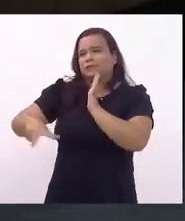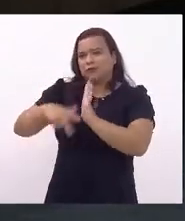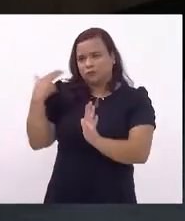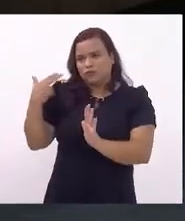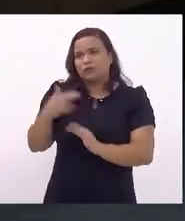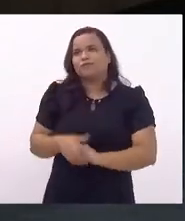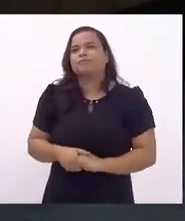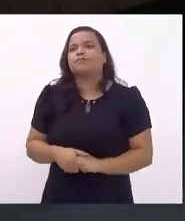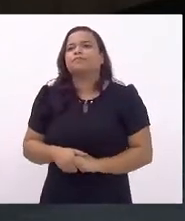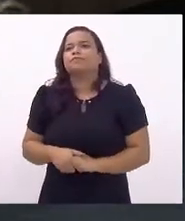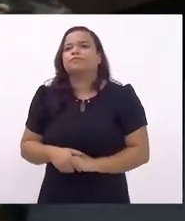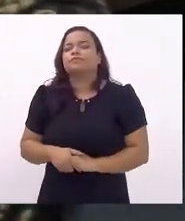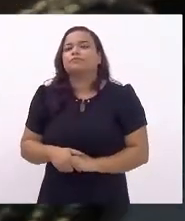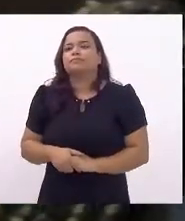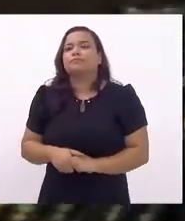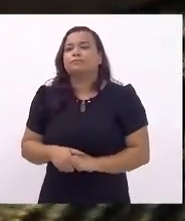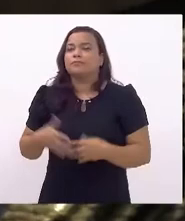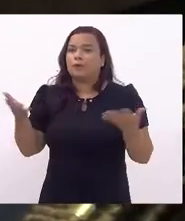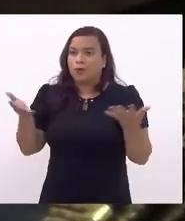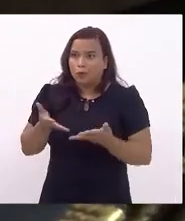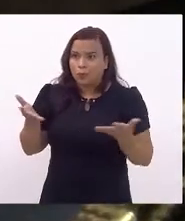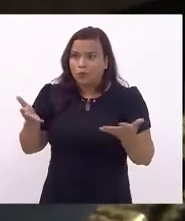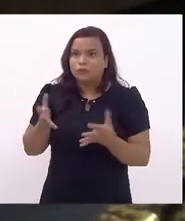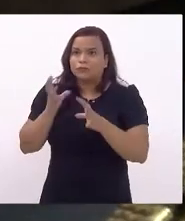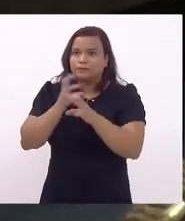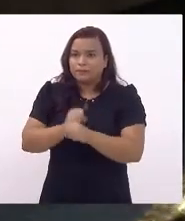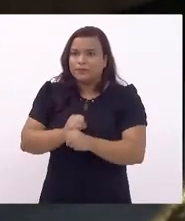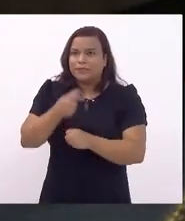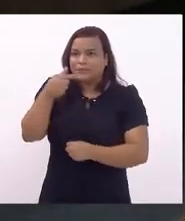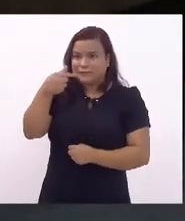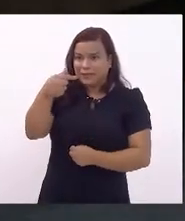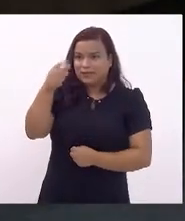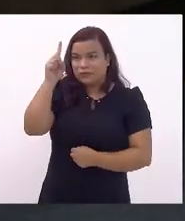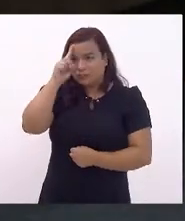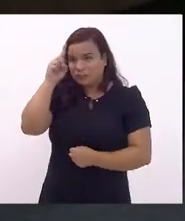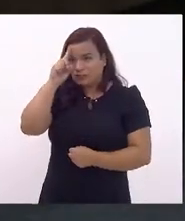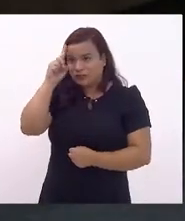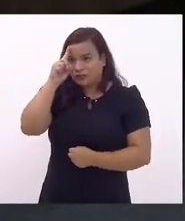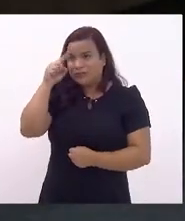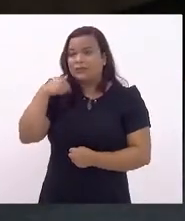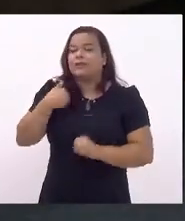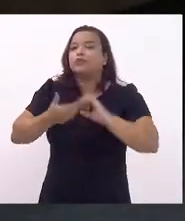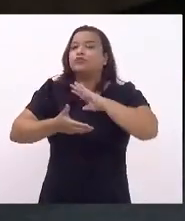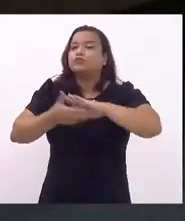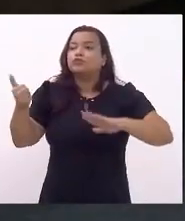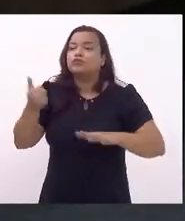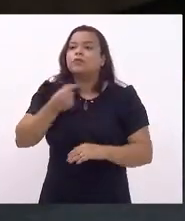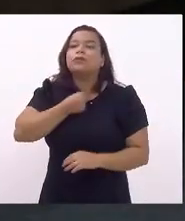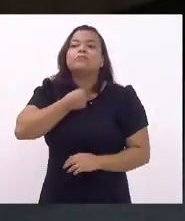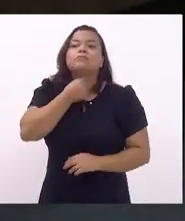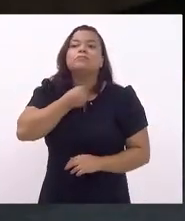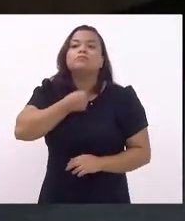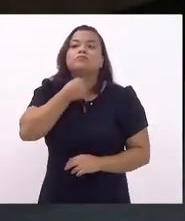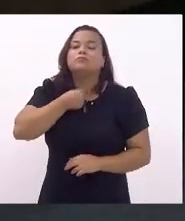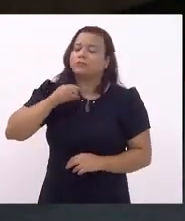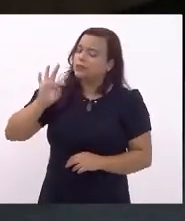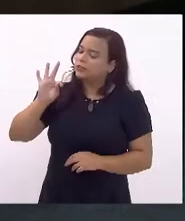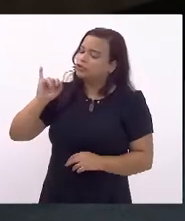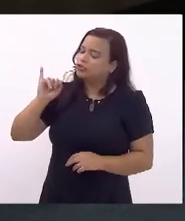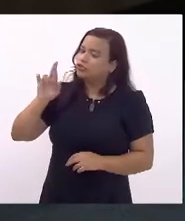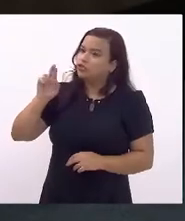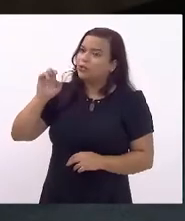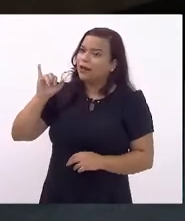cirúrgico e hoje, terça-feira, completa sete dias que eu precisei tirar a minha tireoide. Está tudo bem, graças a Deus,